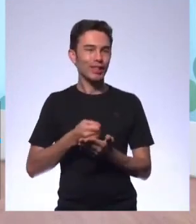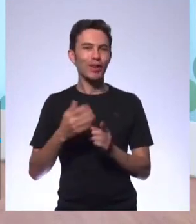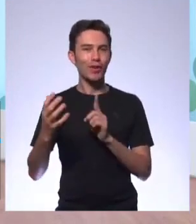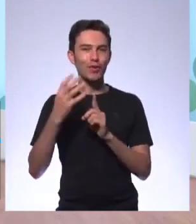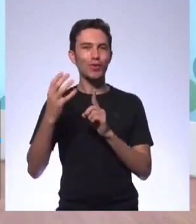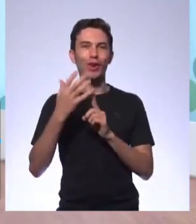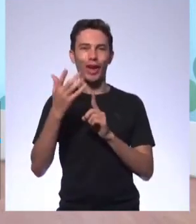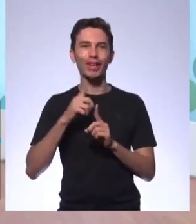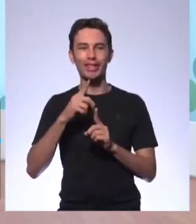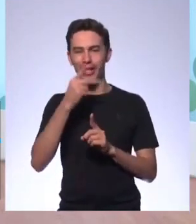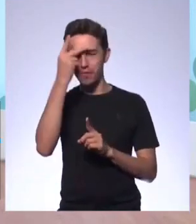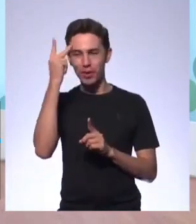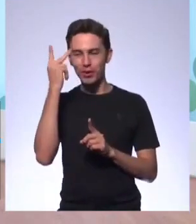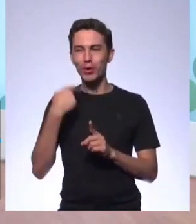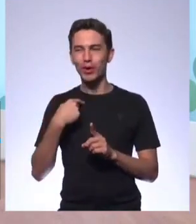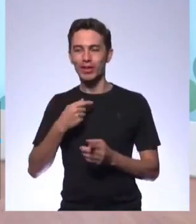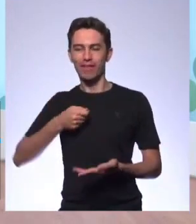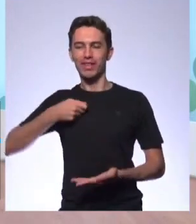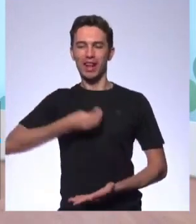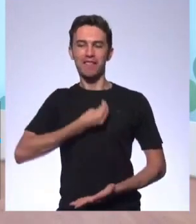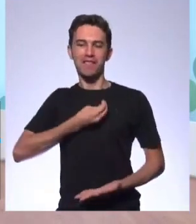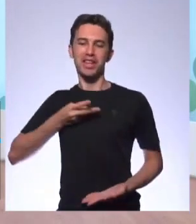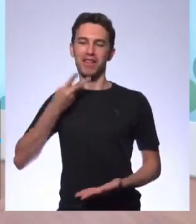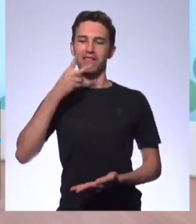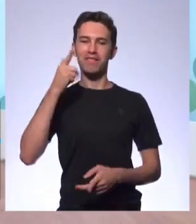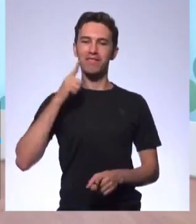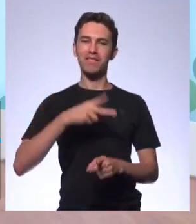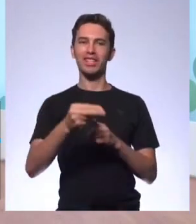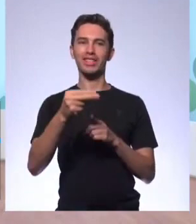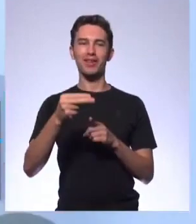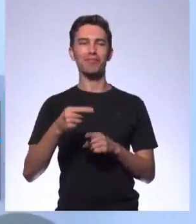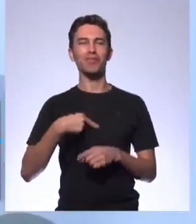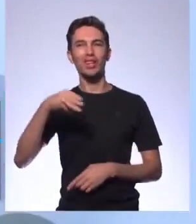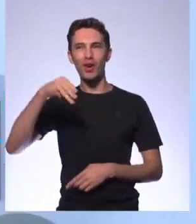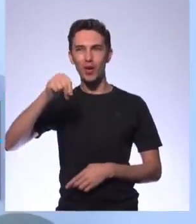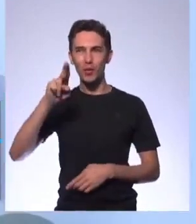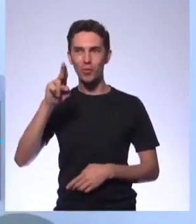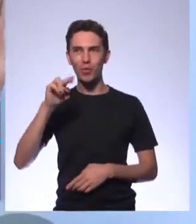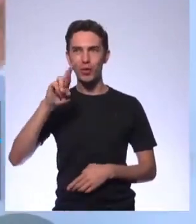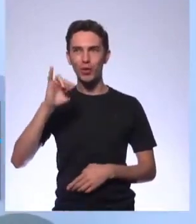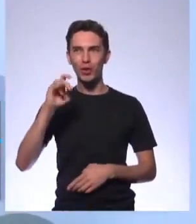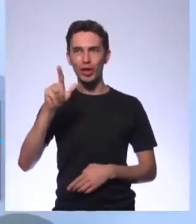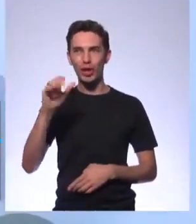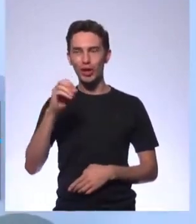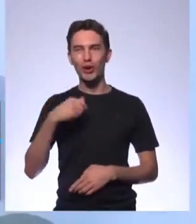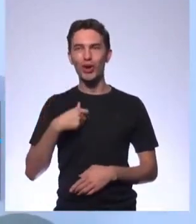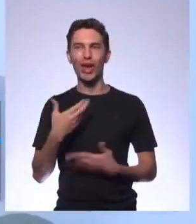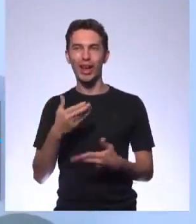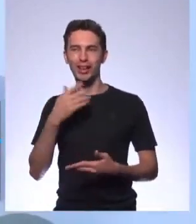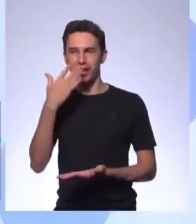Murilo, bacana, mas deu spoiler, valeu. Ah, mas você já me convenceu, Murilo, não tem problema não. Se o Mauro não quiser, aí eu vou ler. Não, eu vou ver, eu vou ver.